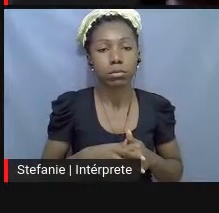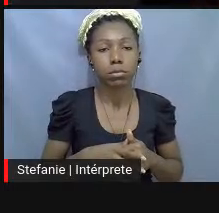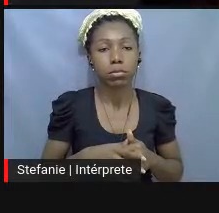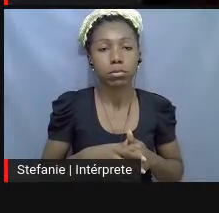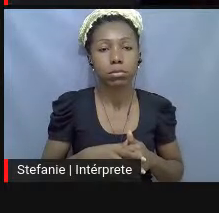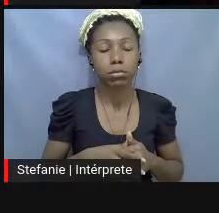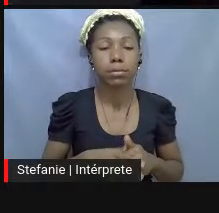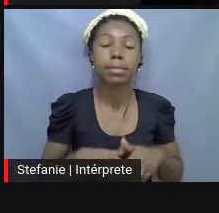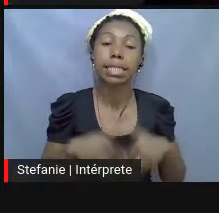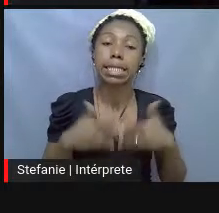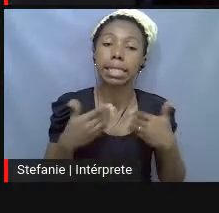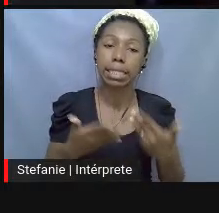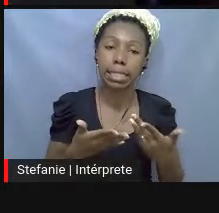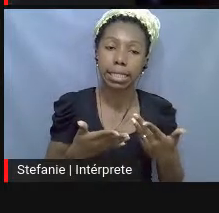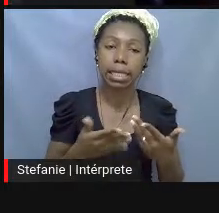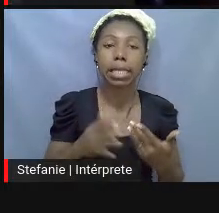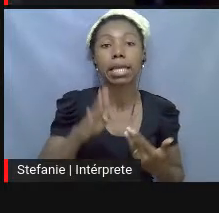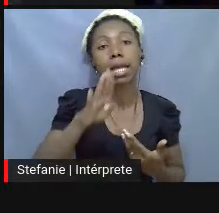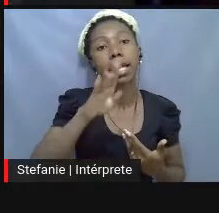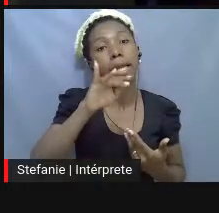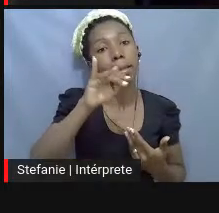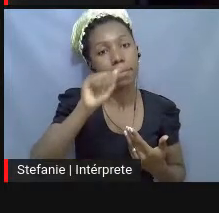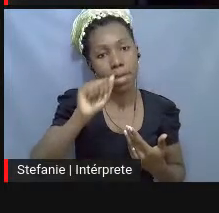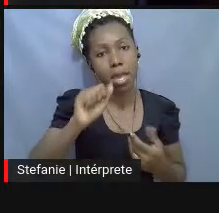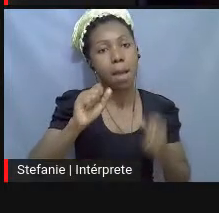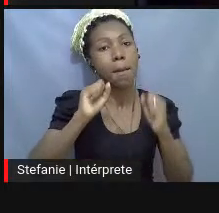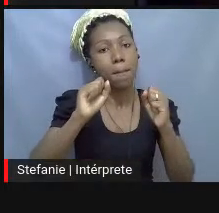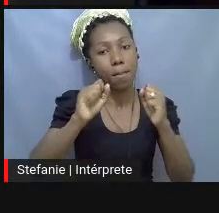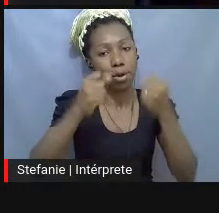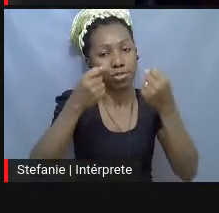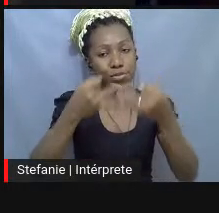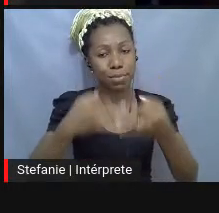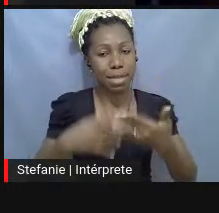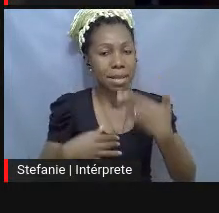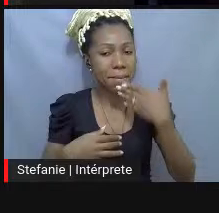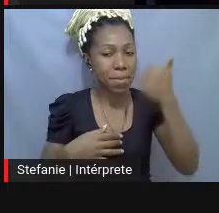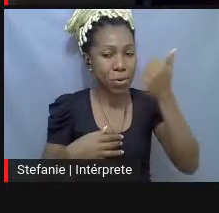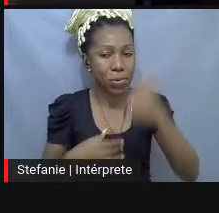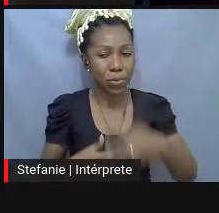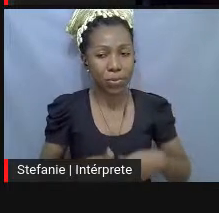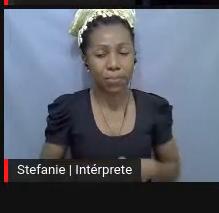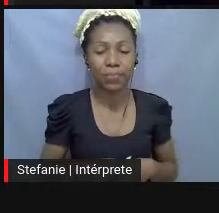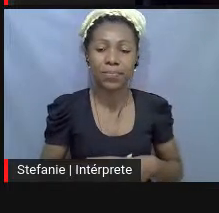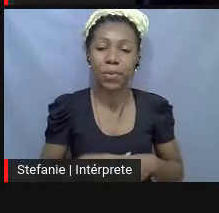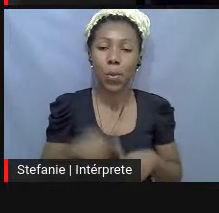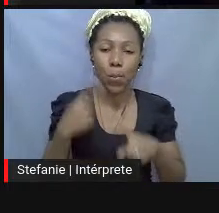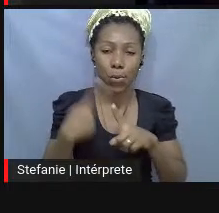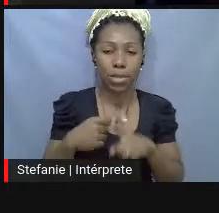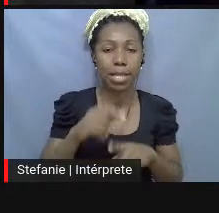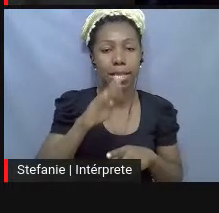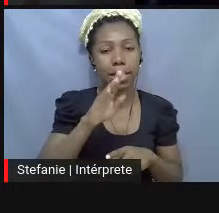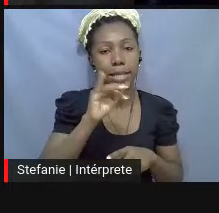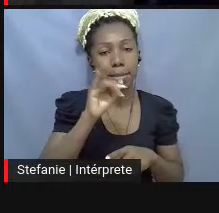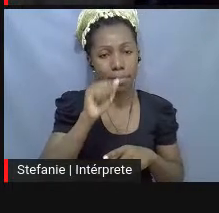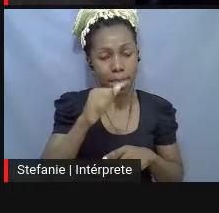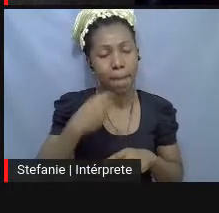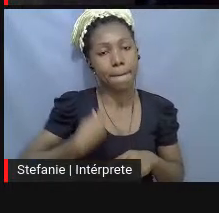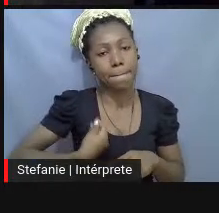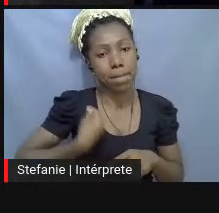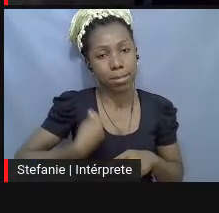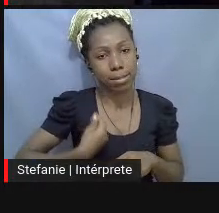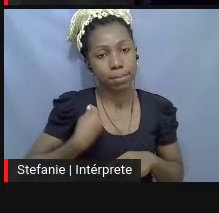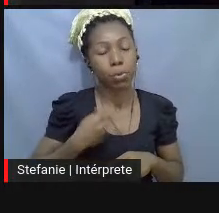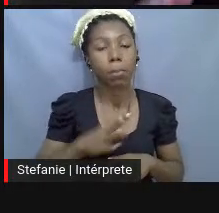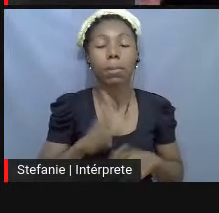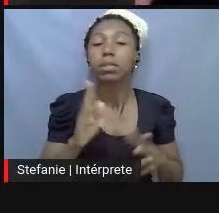E aí, a Bia pode falar melhor da experiência dela, inclusive, que a Bia esteve. é... Mas aí, o que